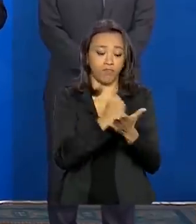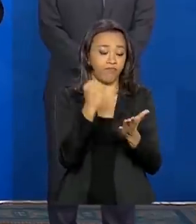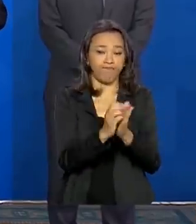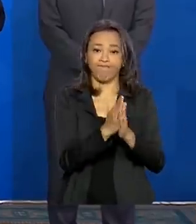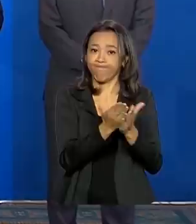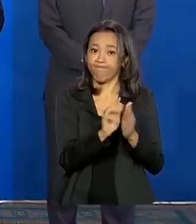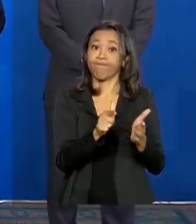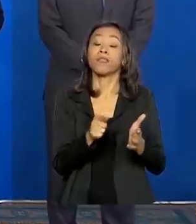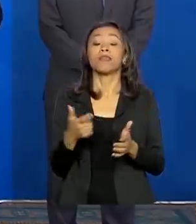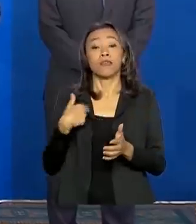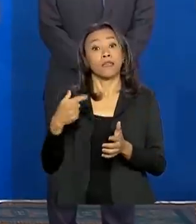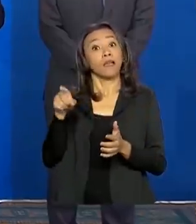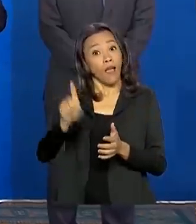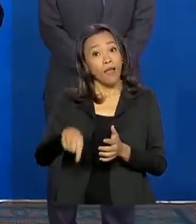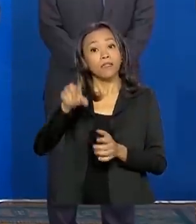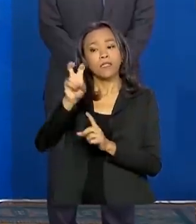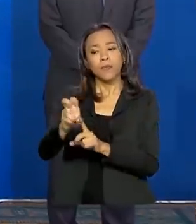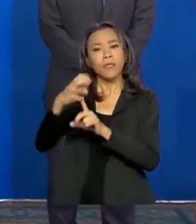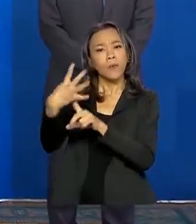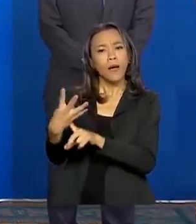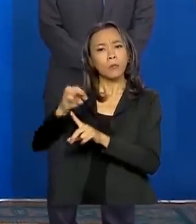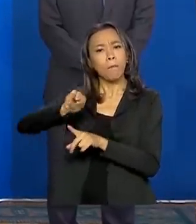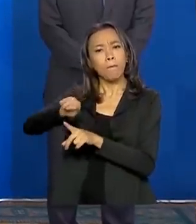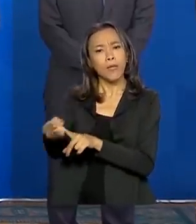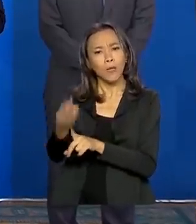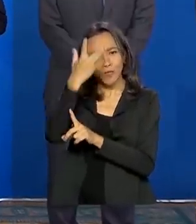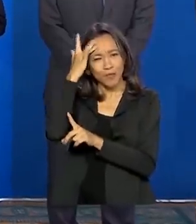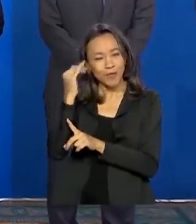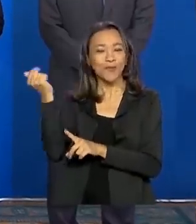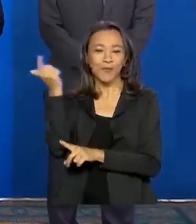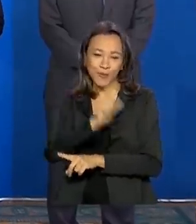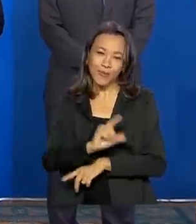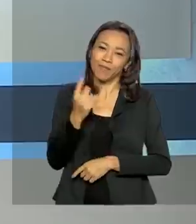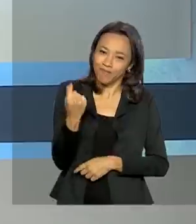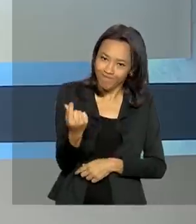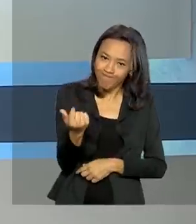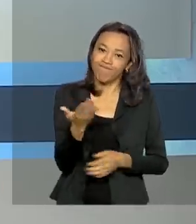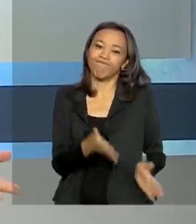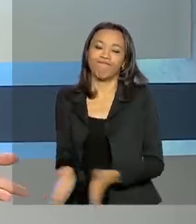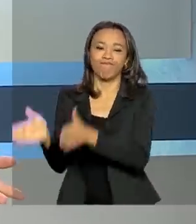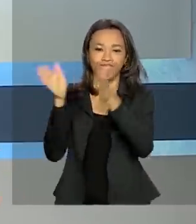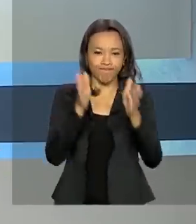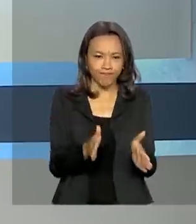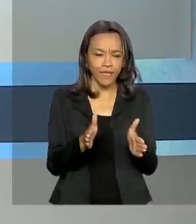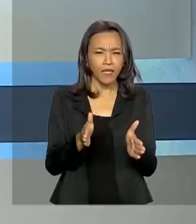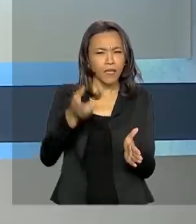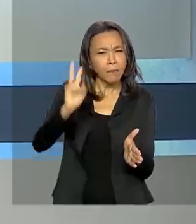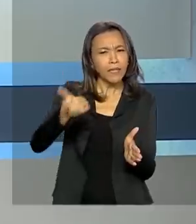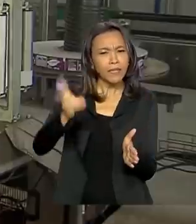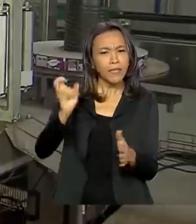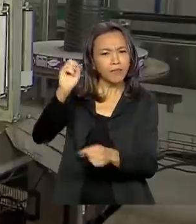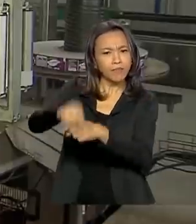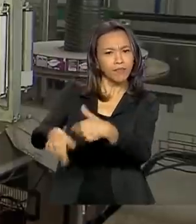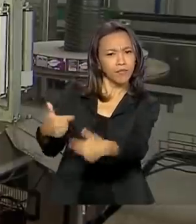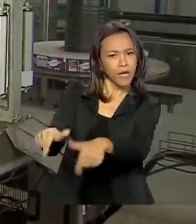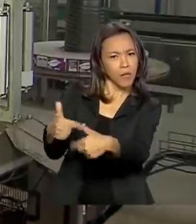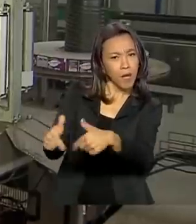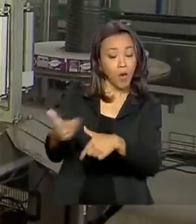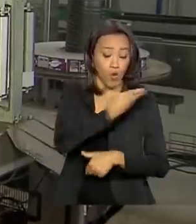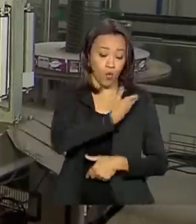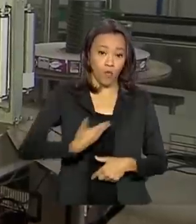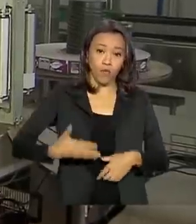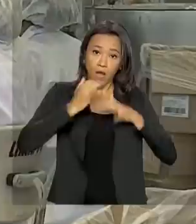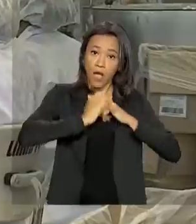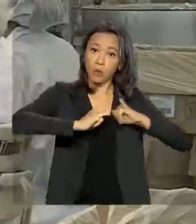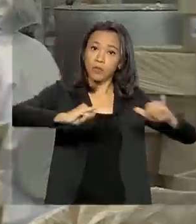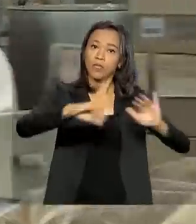estimativa é que 54 milhões de brasileiros sejam beneficiados. E para manter os empregos, o governo anuncia